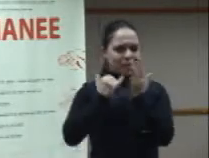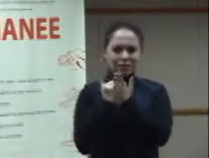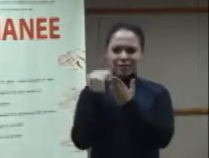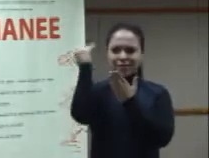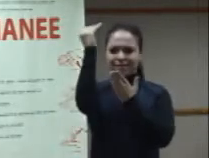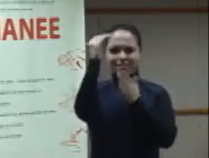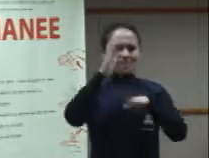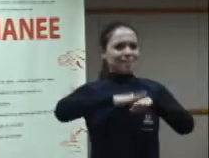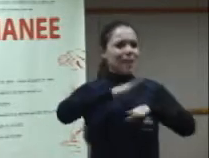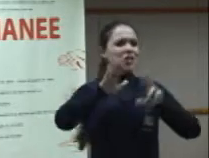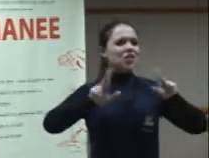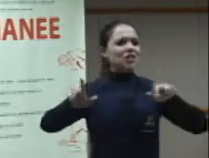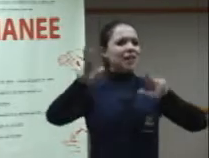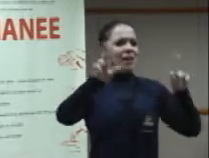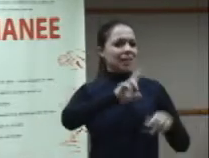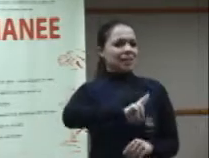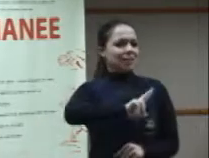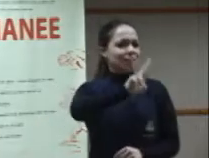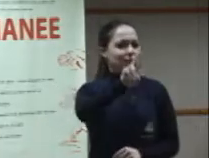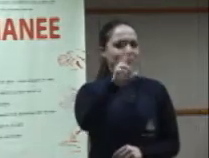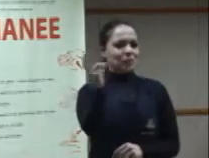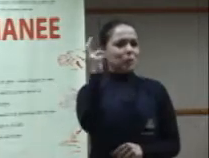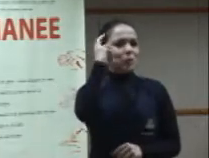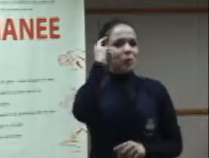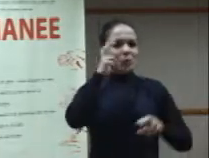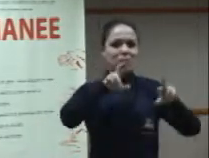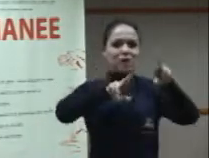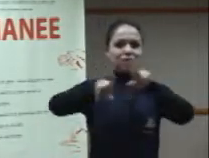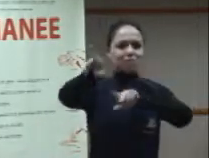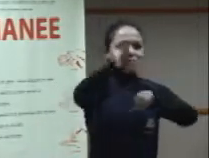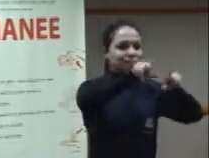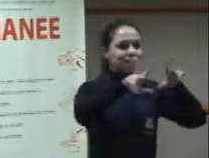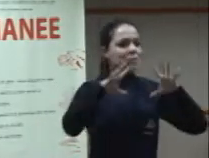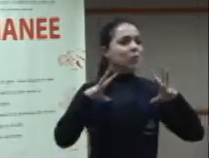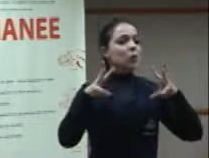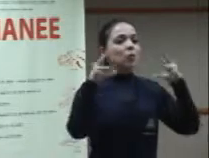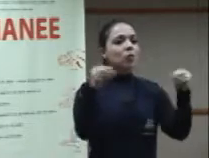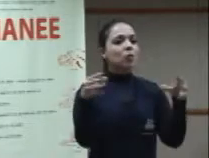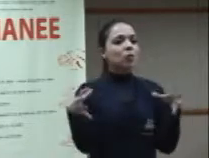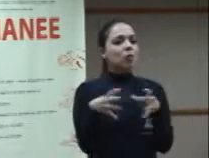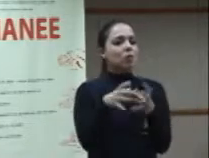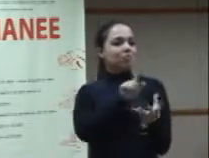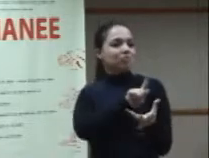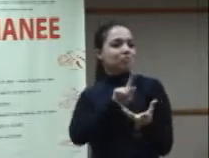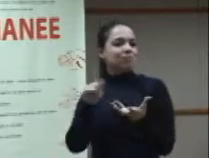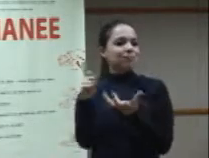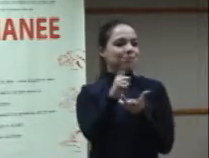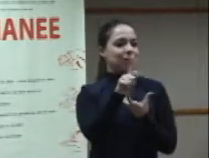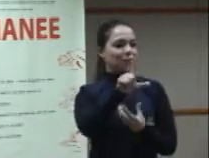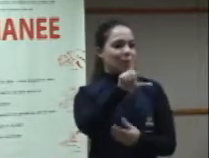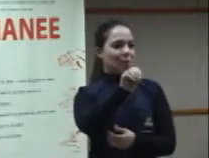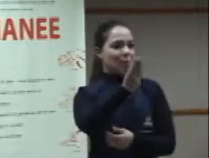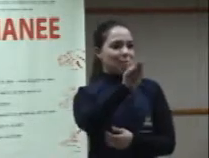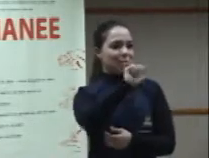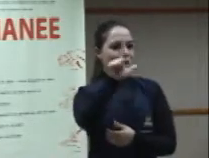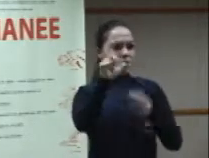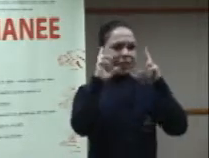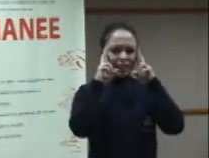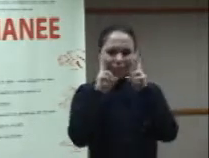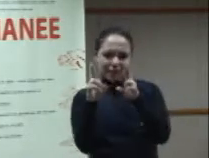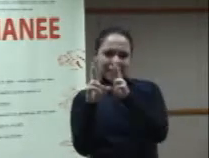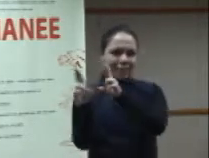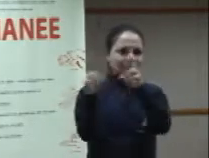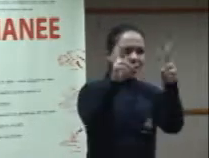diferenças religiosas e culturais, ou uma comunidade global, respeitando a diversidade